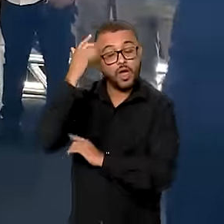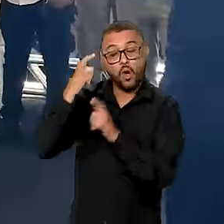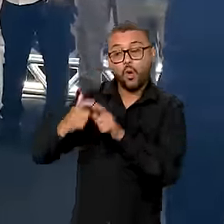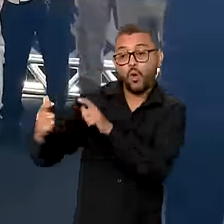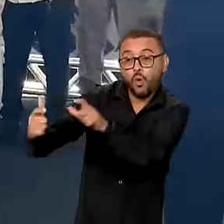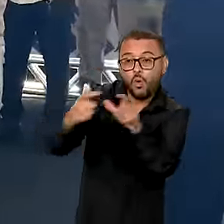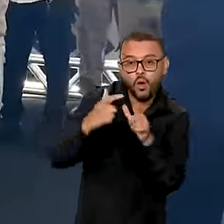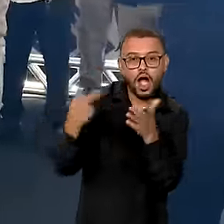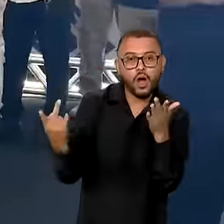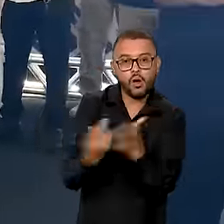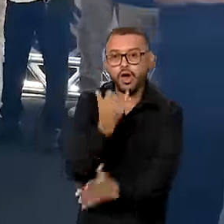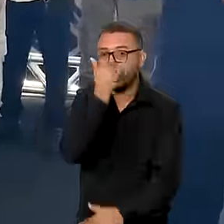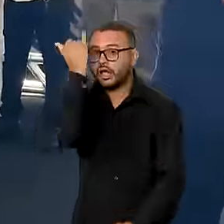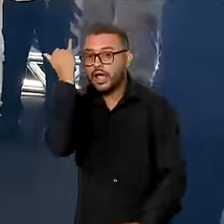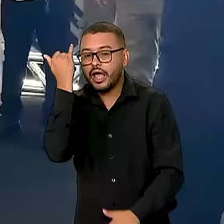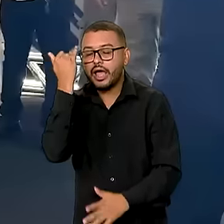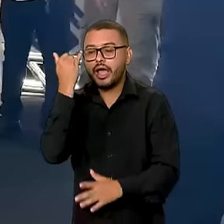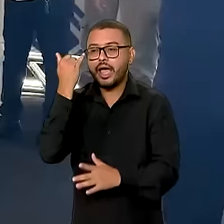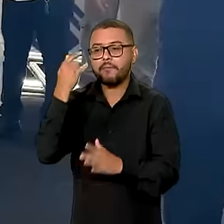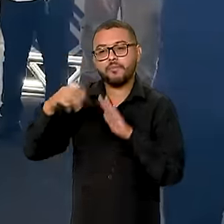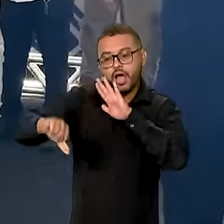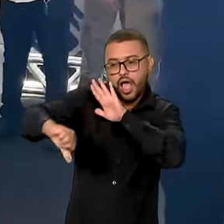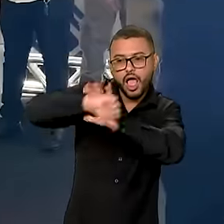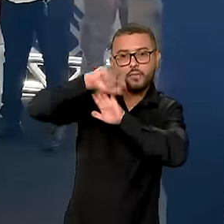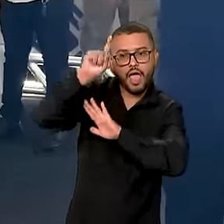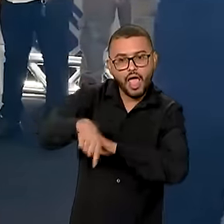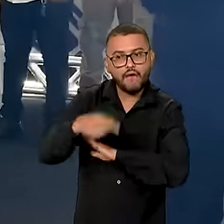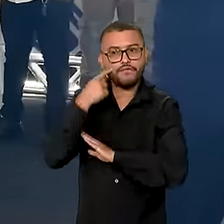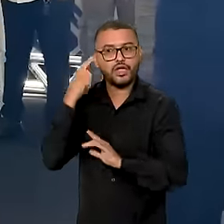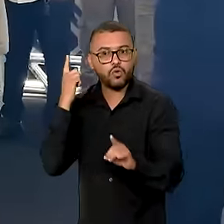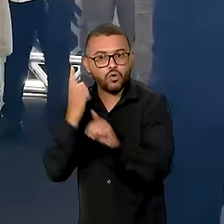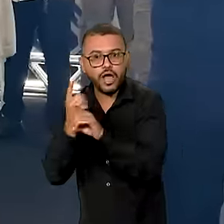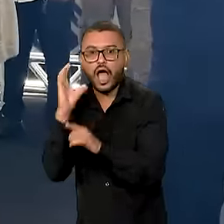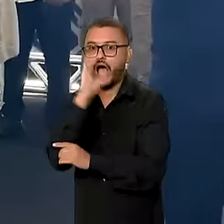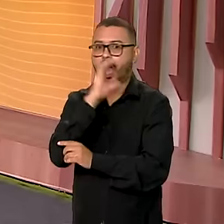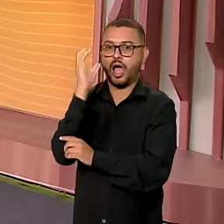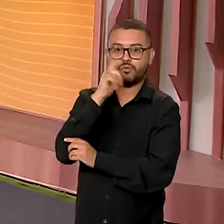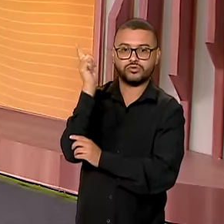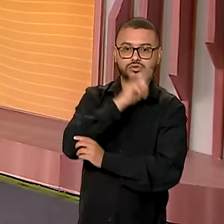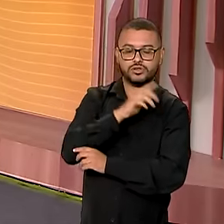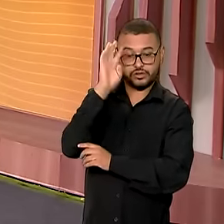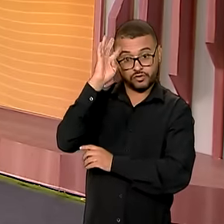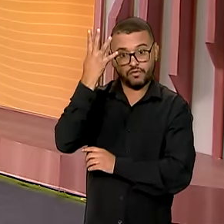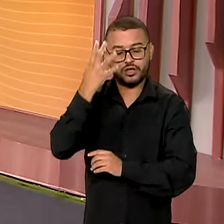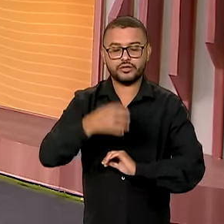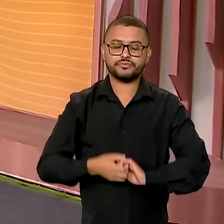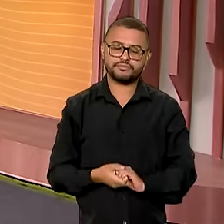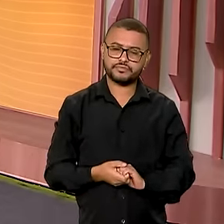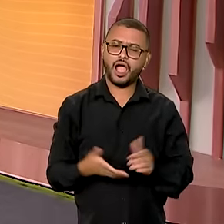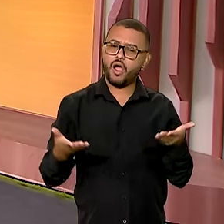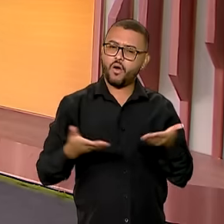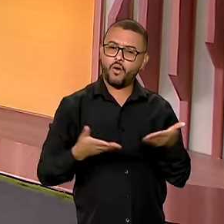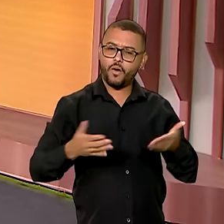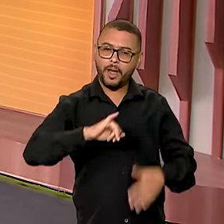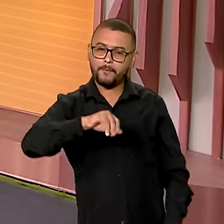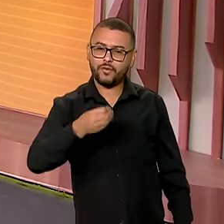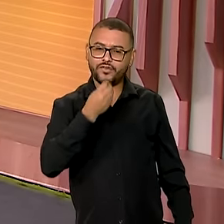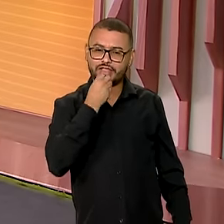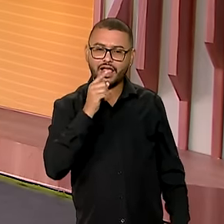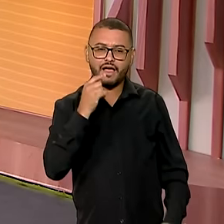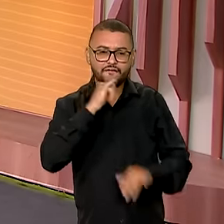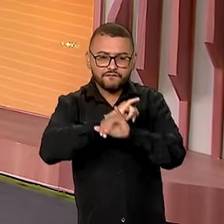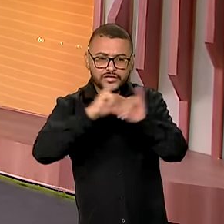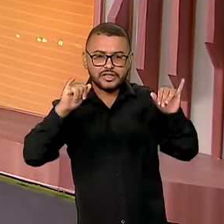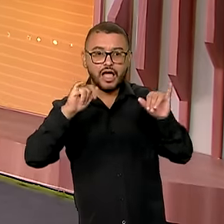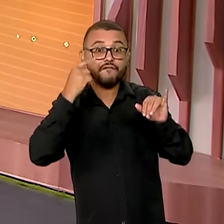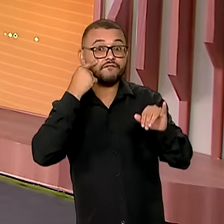ocorre os crimes para a gente poder agir de maneira concentrada. E a gente vai aproveitar essa notícia para dar